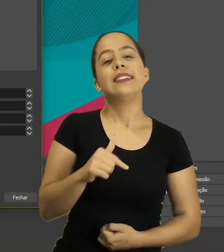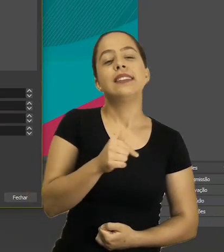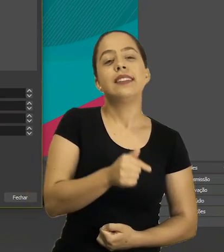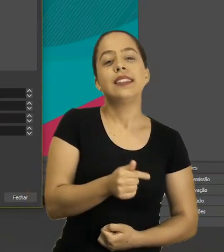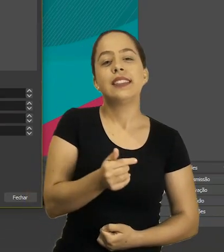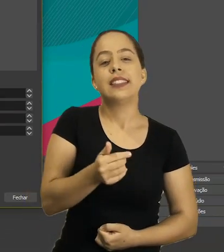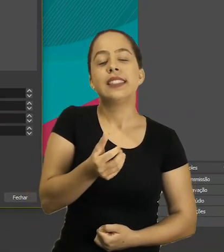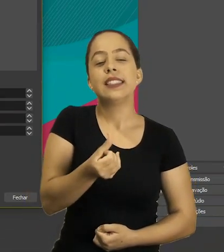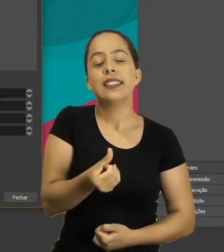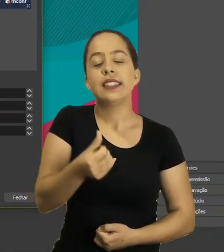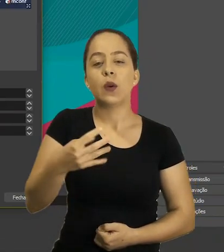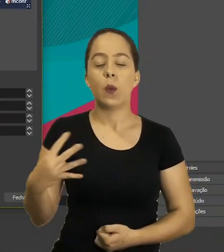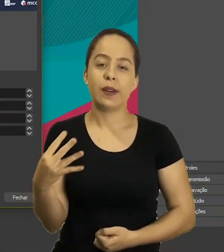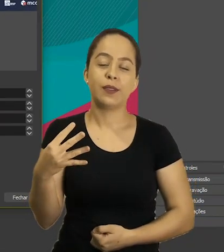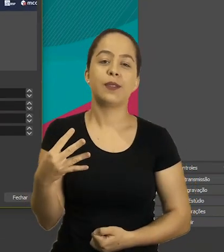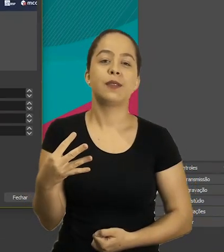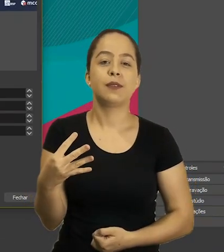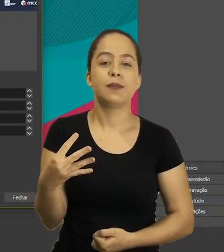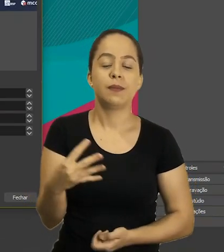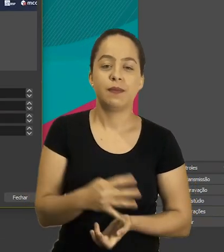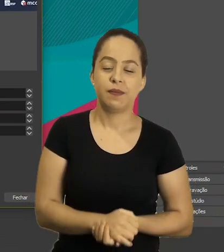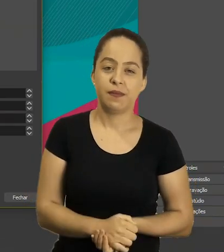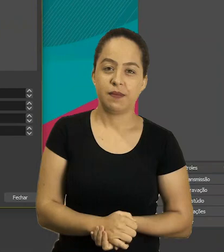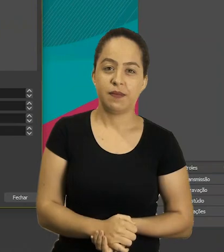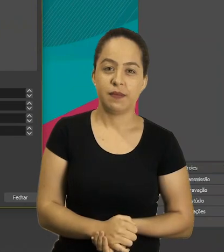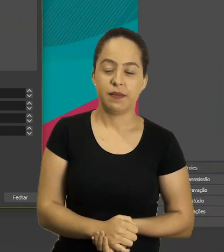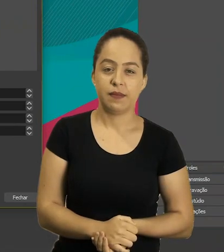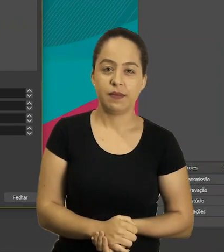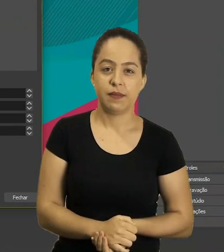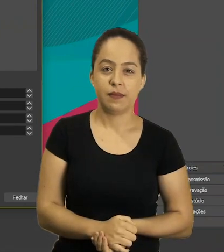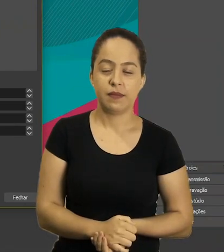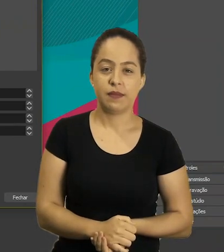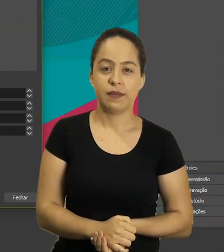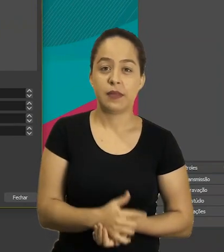foi muito 764